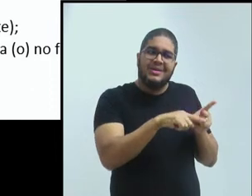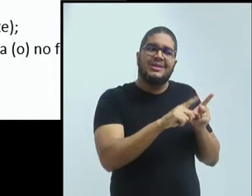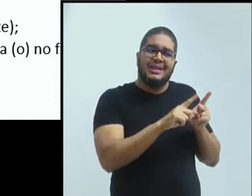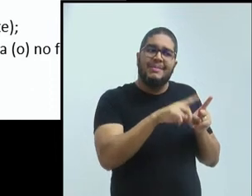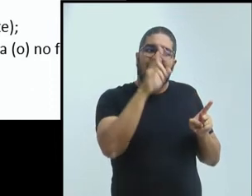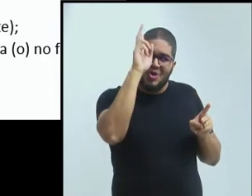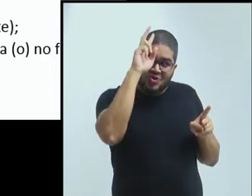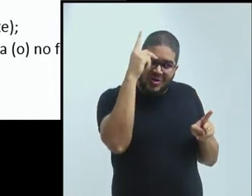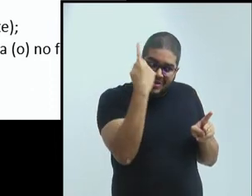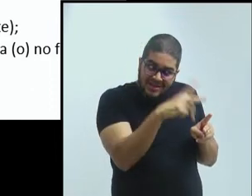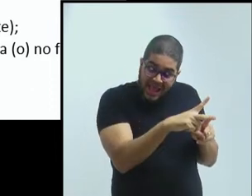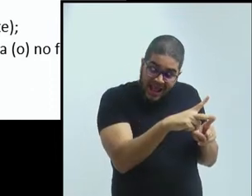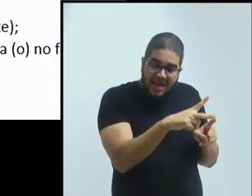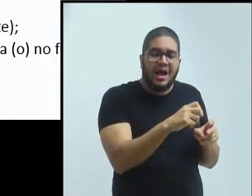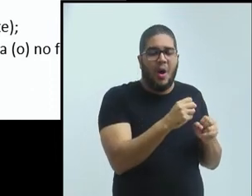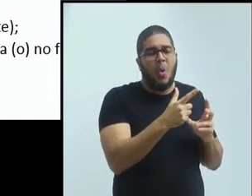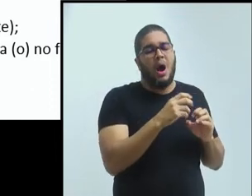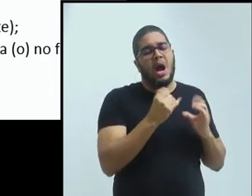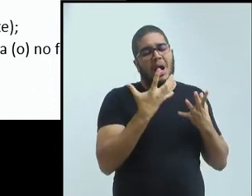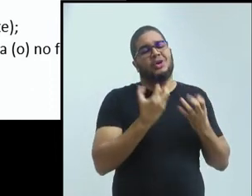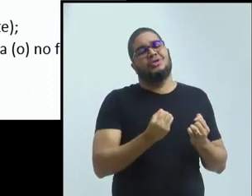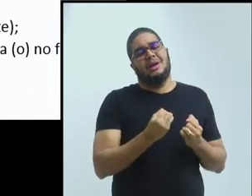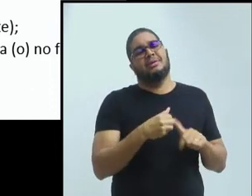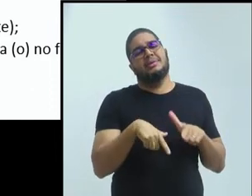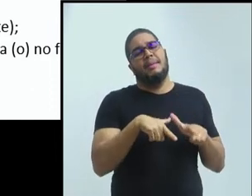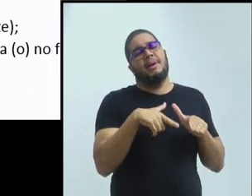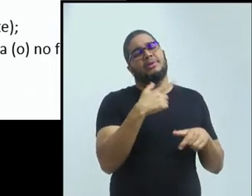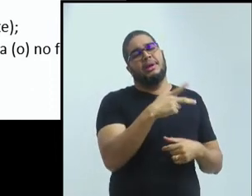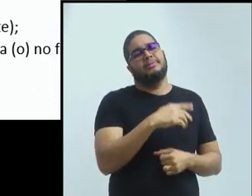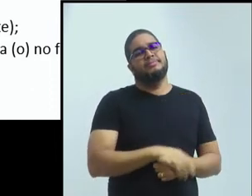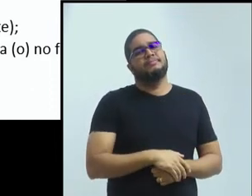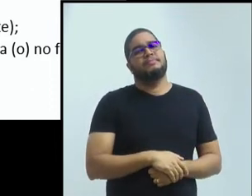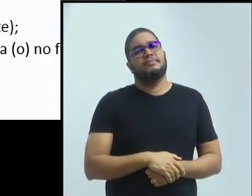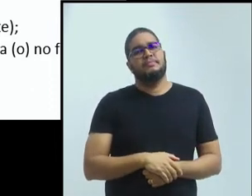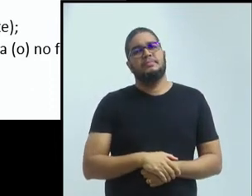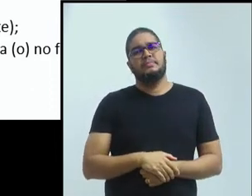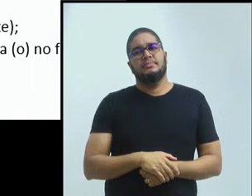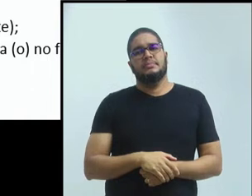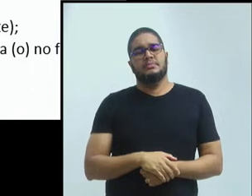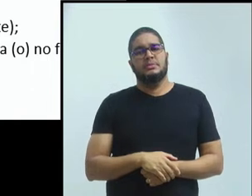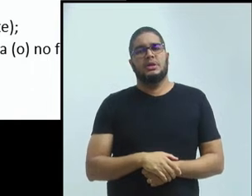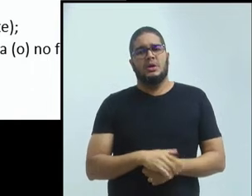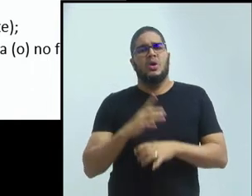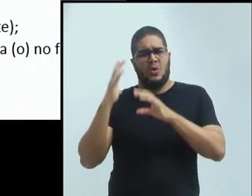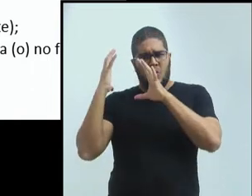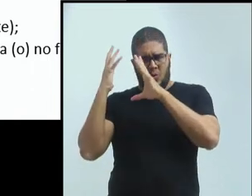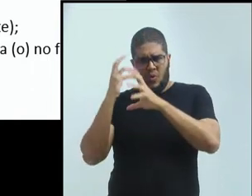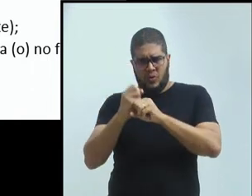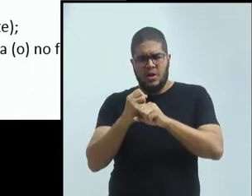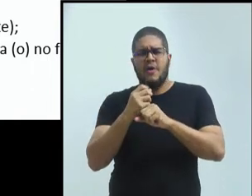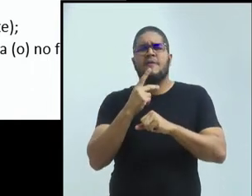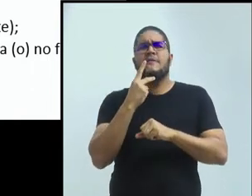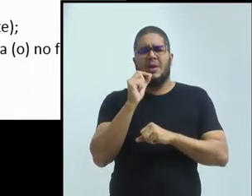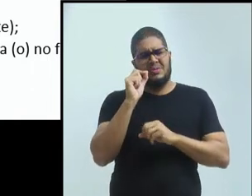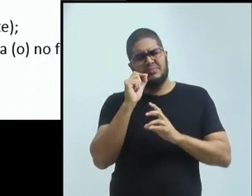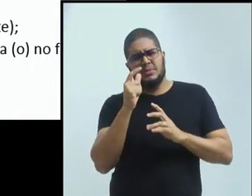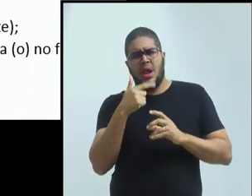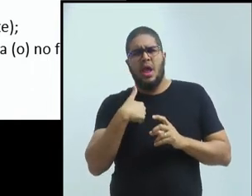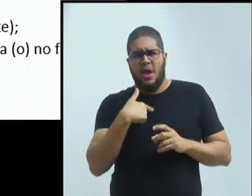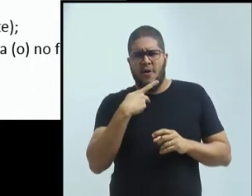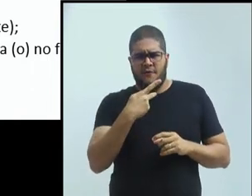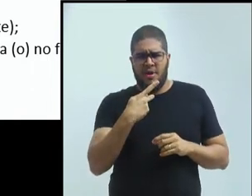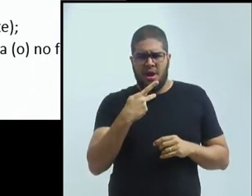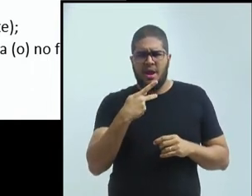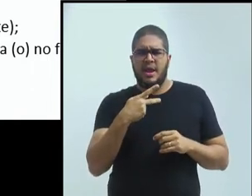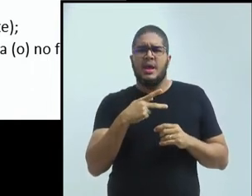O que eu colocaria como conclusões, eu acho que foi... Eu falei isso tentando ilustrar o que a Valkyria falou no